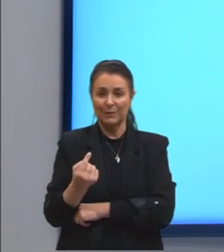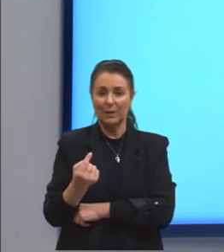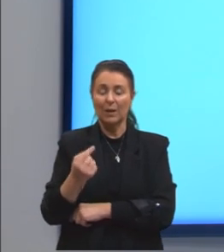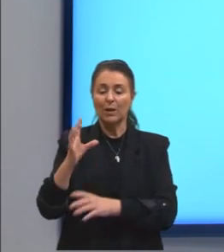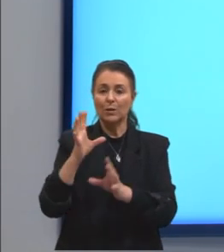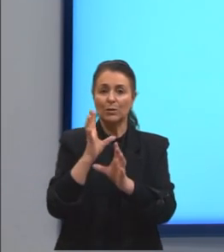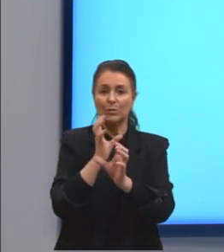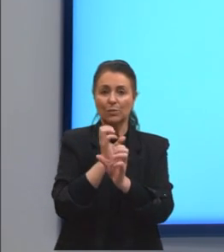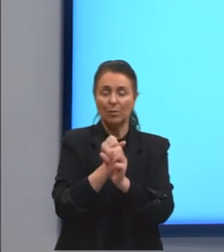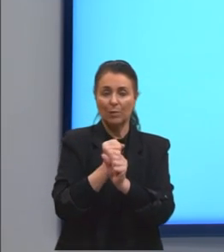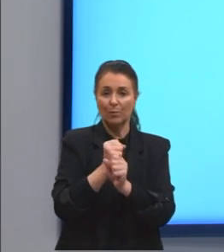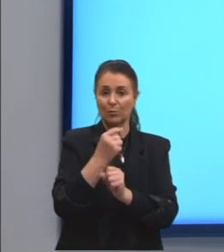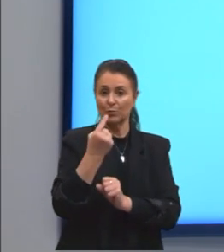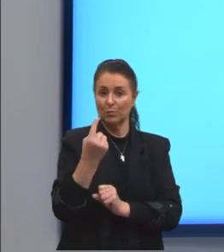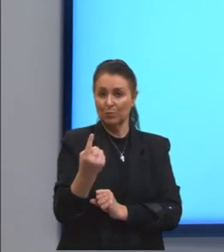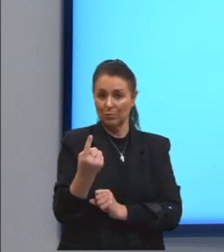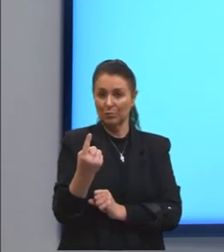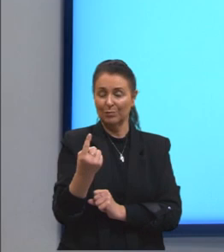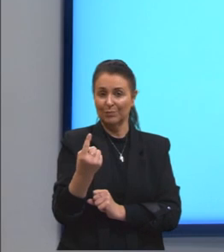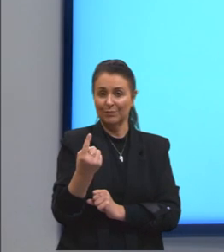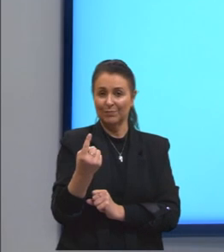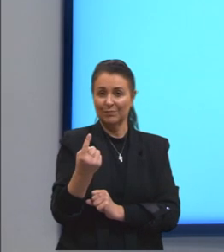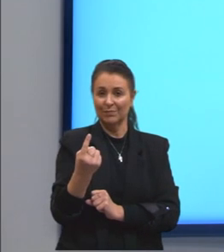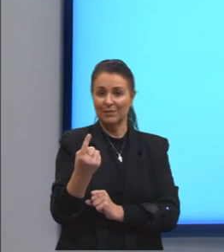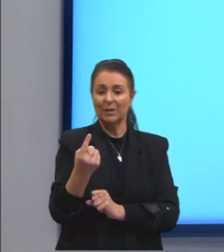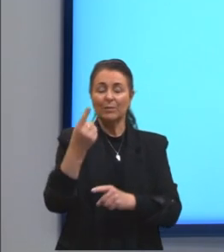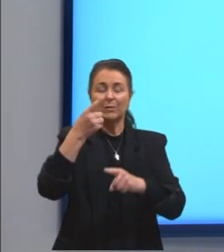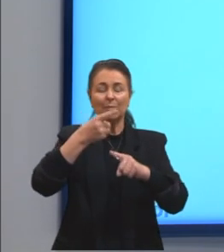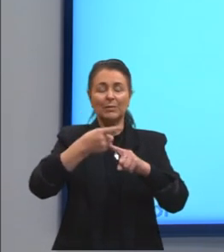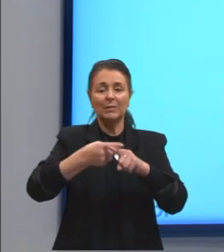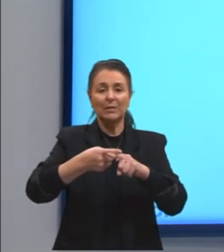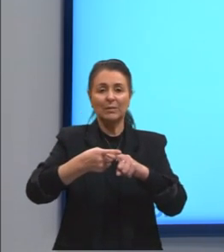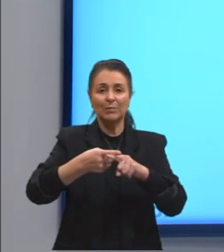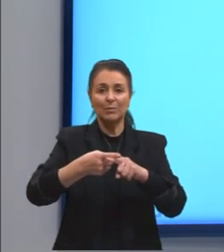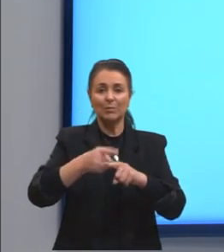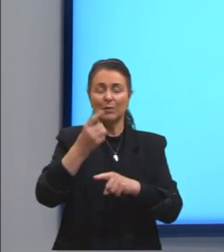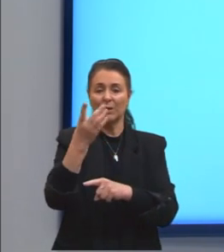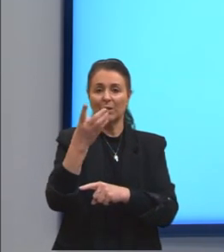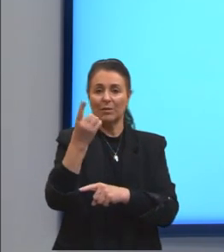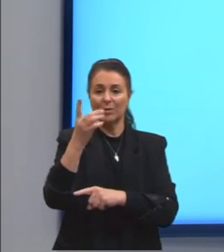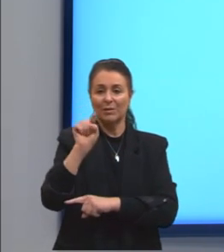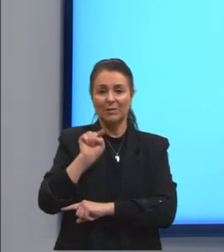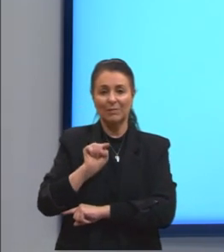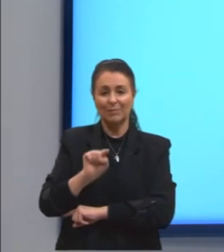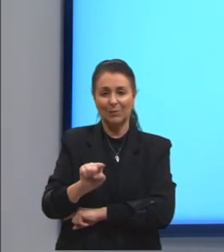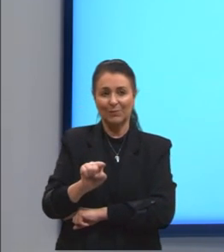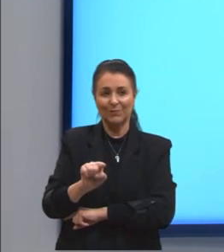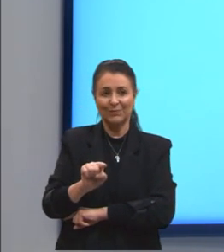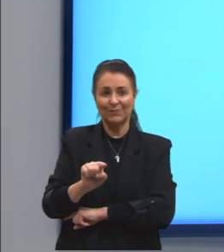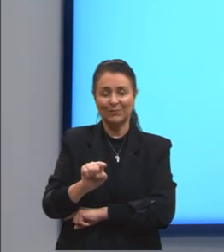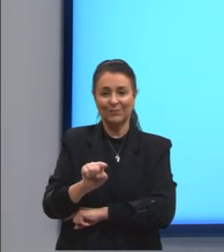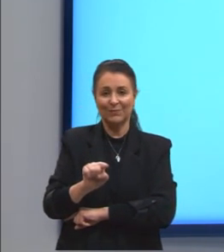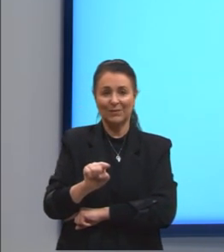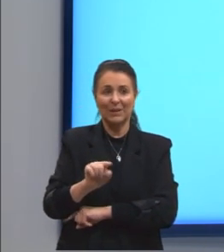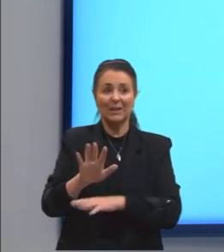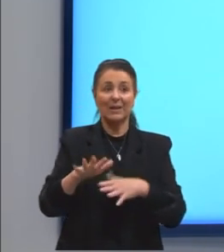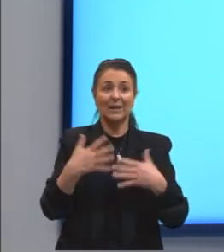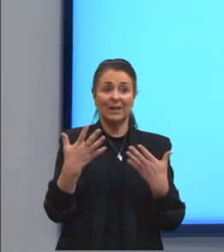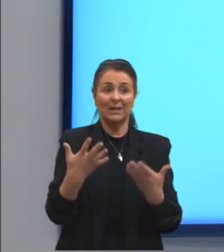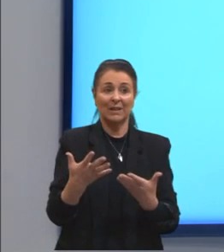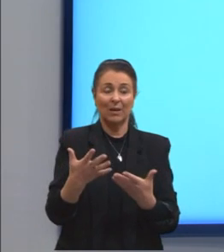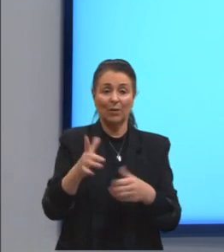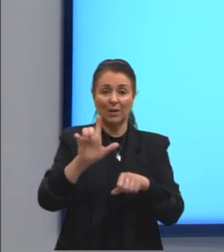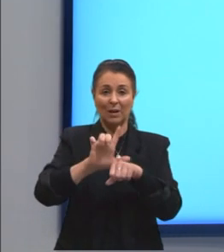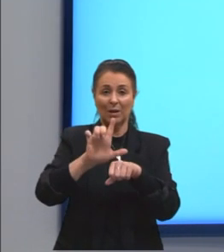Somamos com este 1 que tínhamos aqui na frente. E aí multiplicamos por R$ 14 mil. Então, o montante na